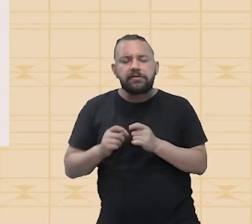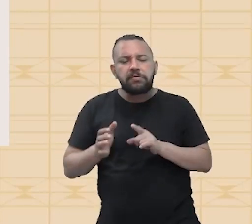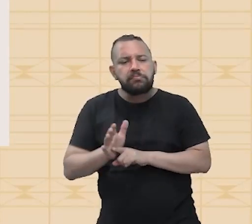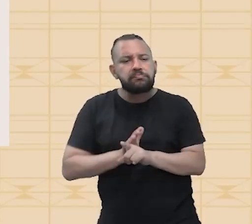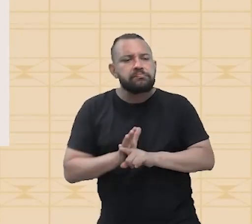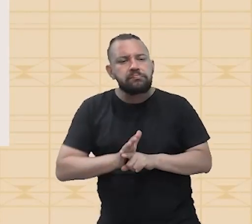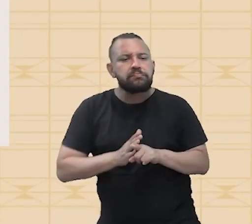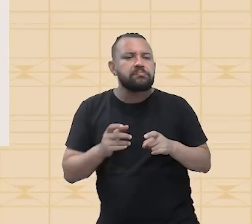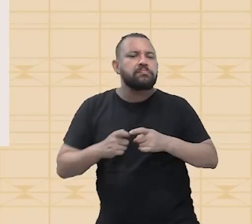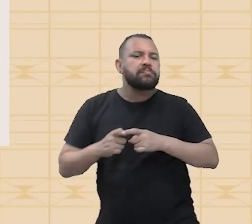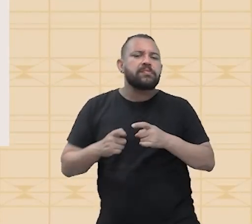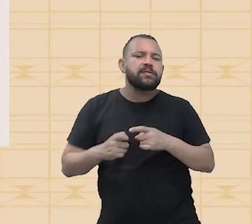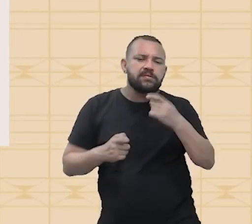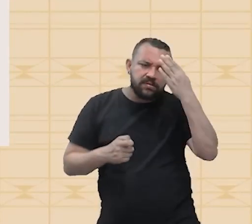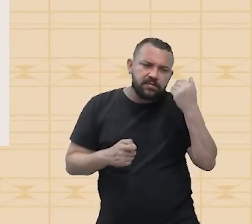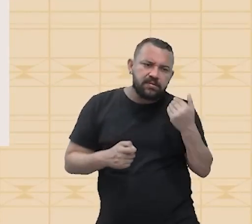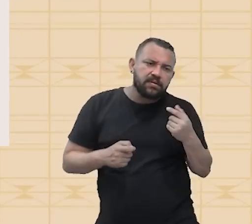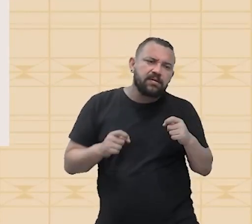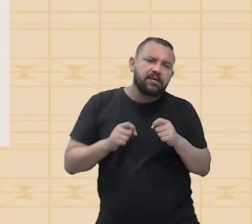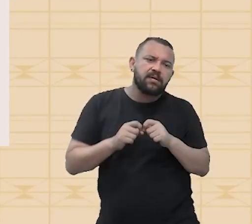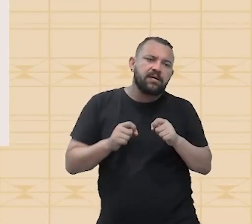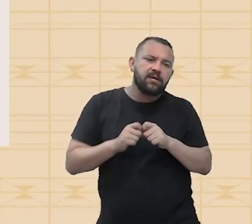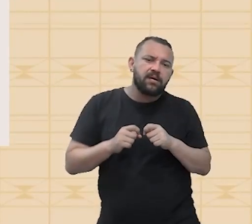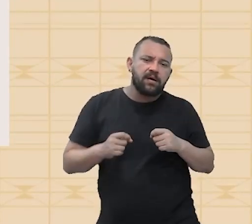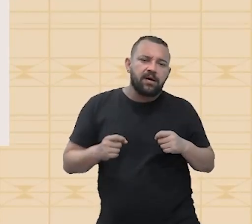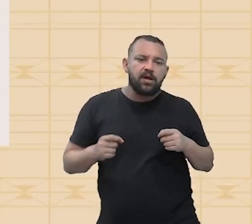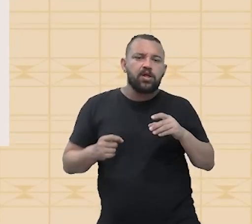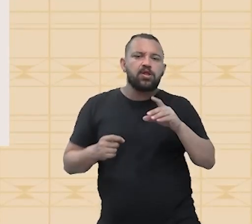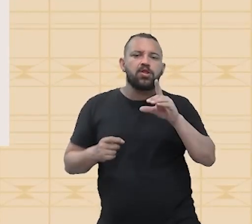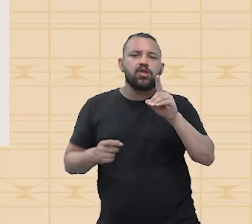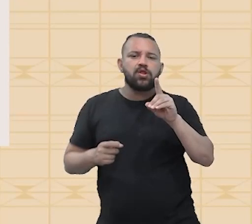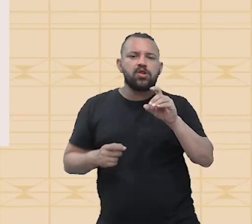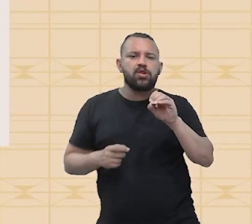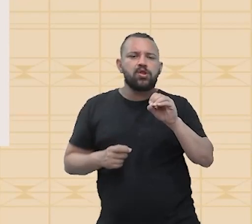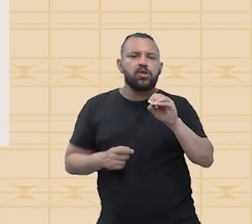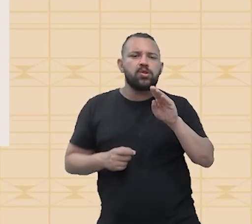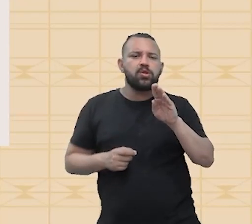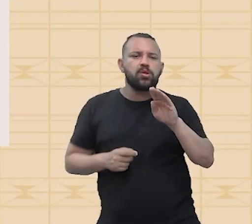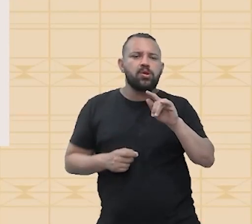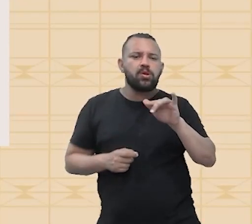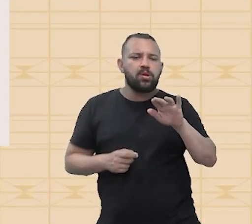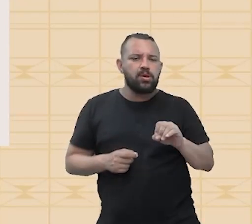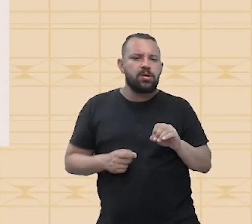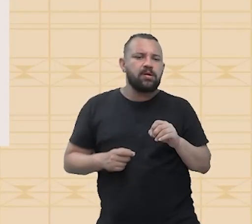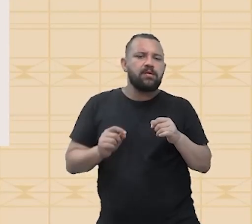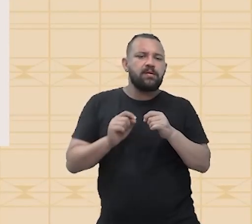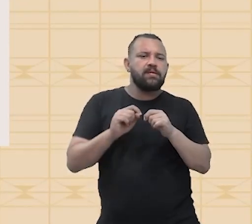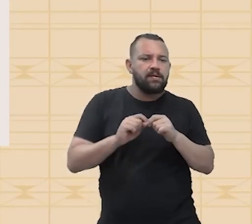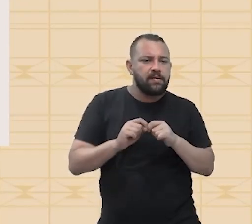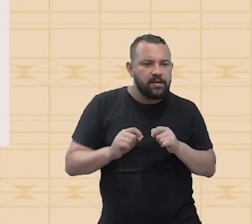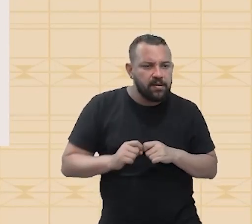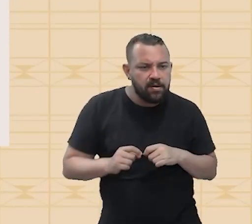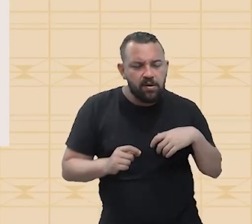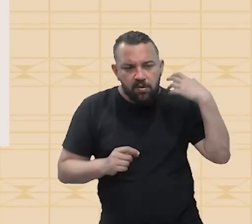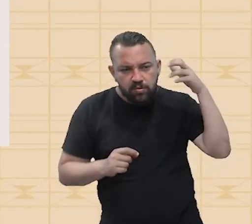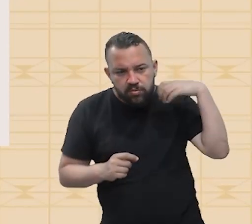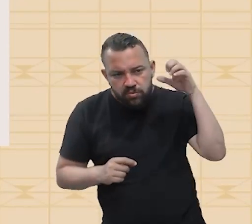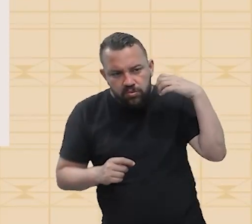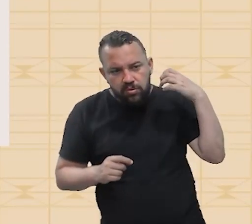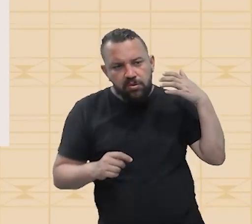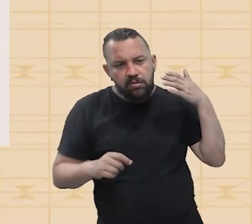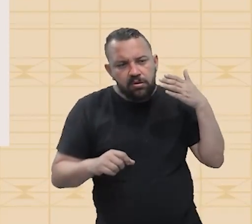você talvez já deve ter ouvido ah, faz o exame com dopla. Exatamente. Porque, no caso, o que vai acontecer é que é o som emitido ao ser